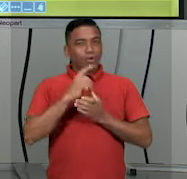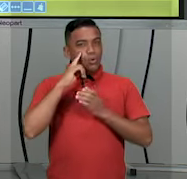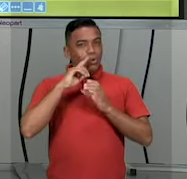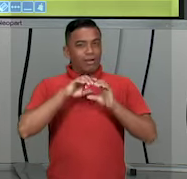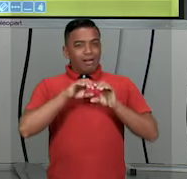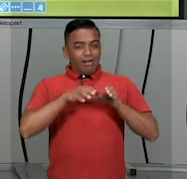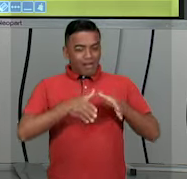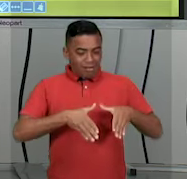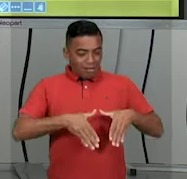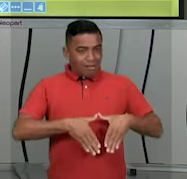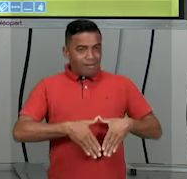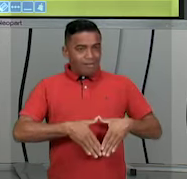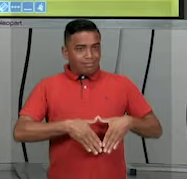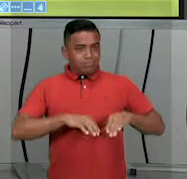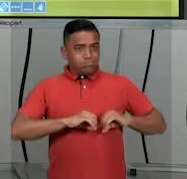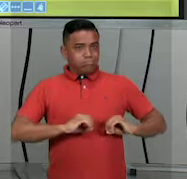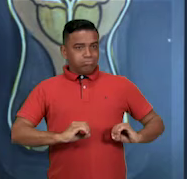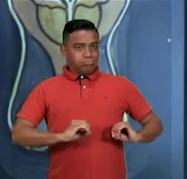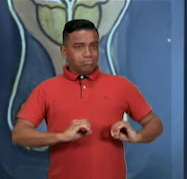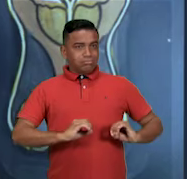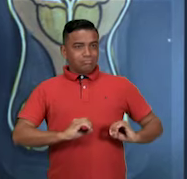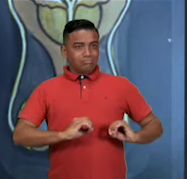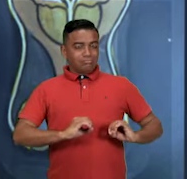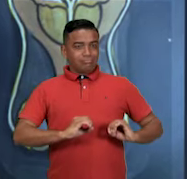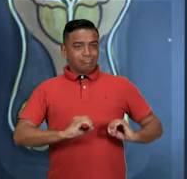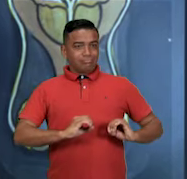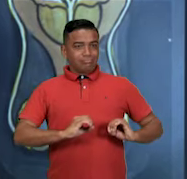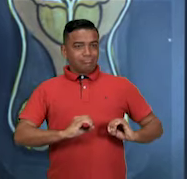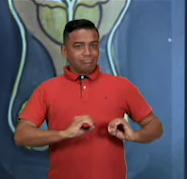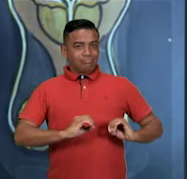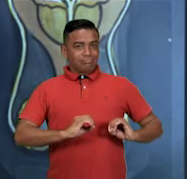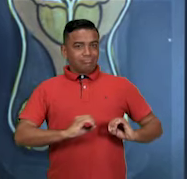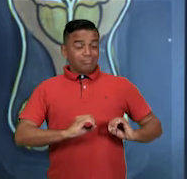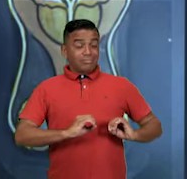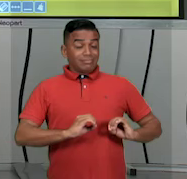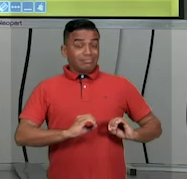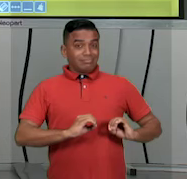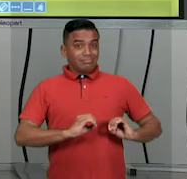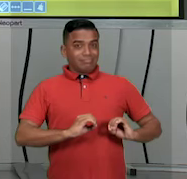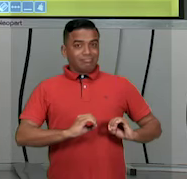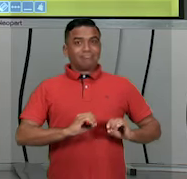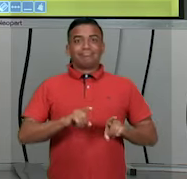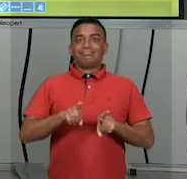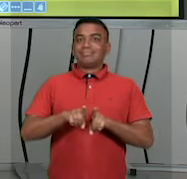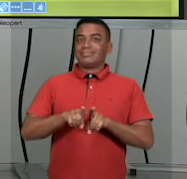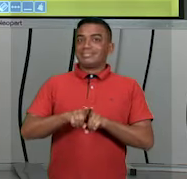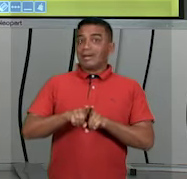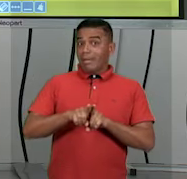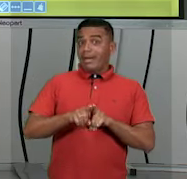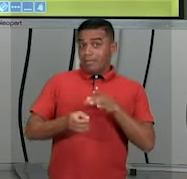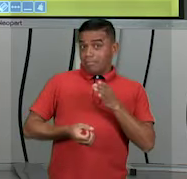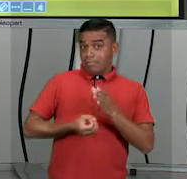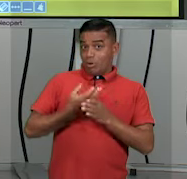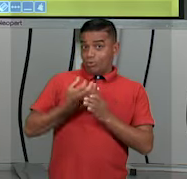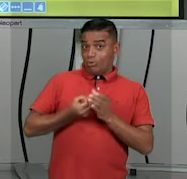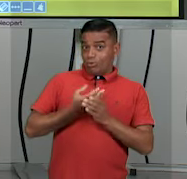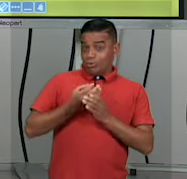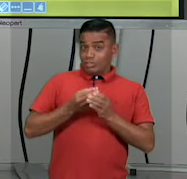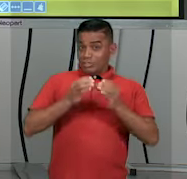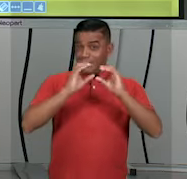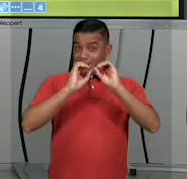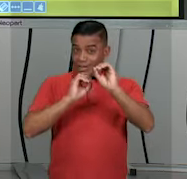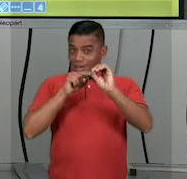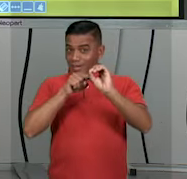então esse aqui e esse aqui, além de produzirem os gametas,